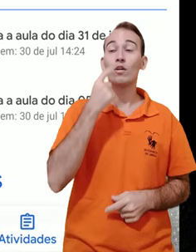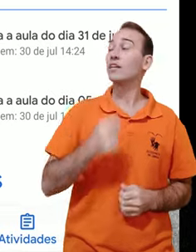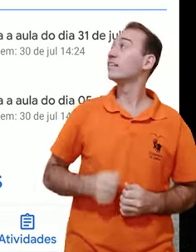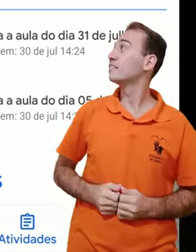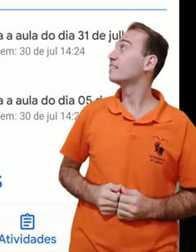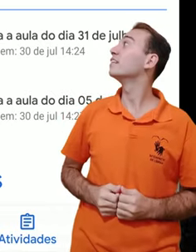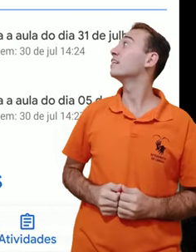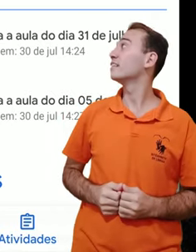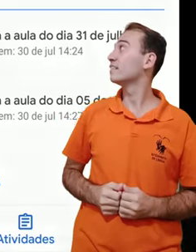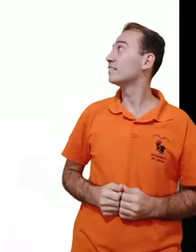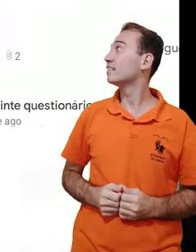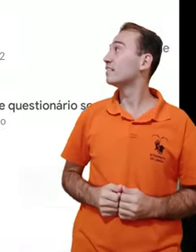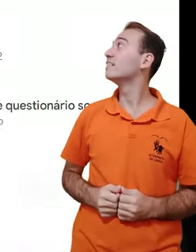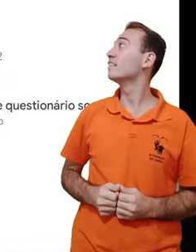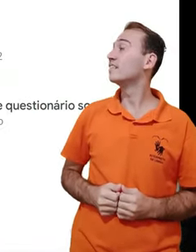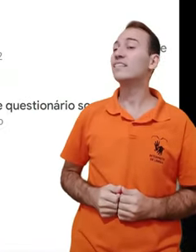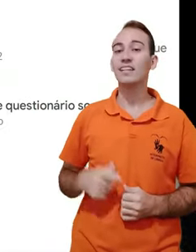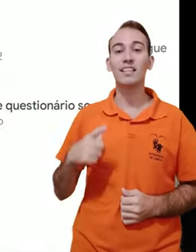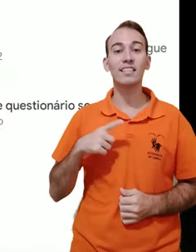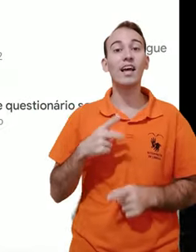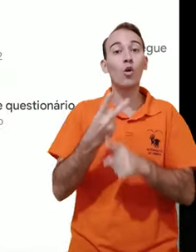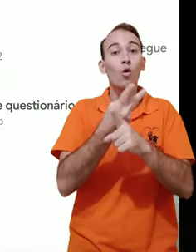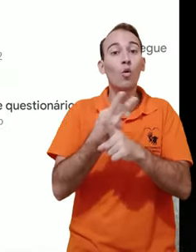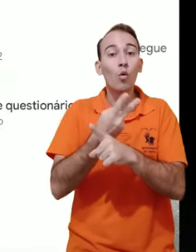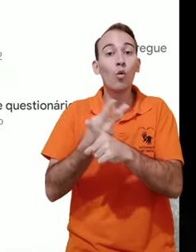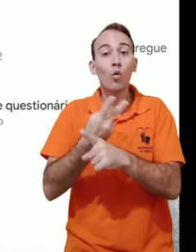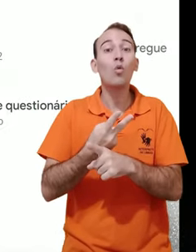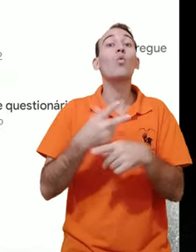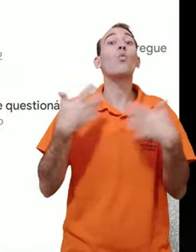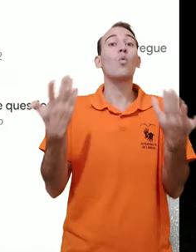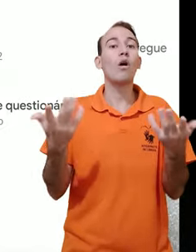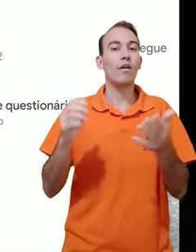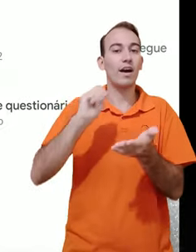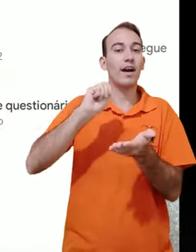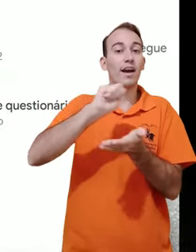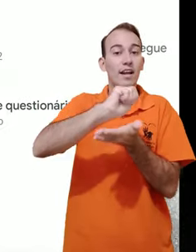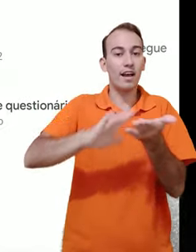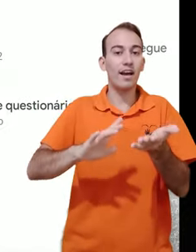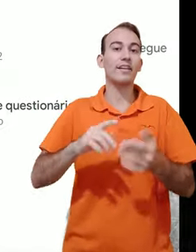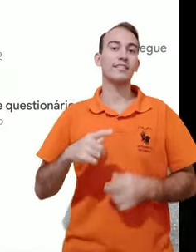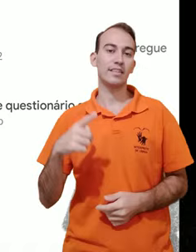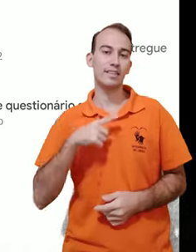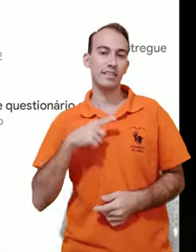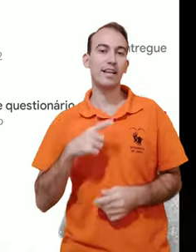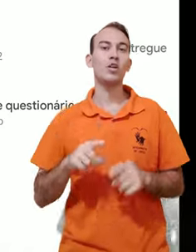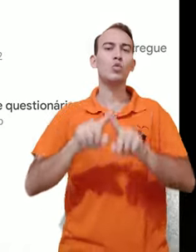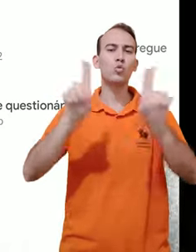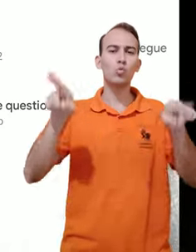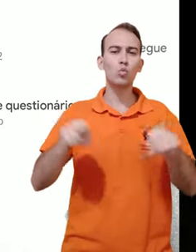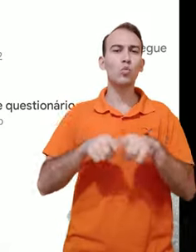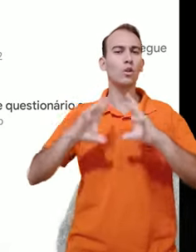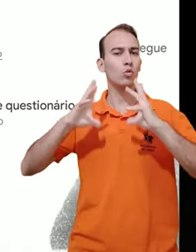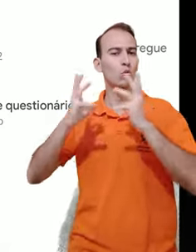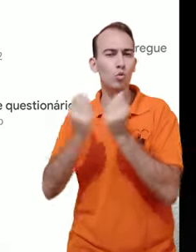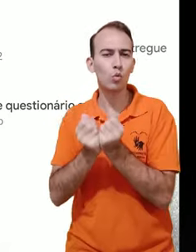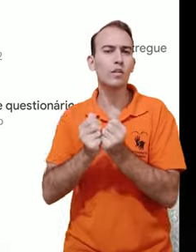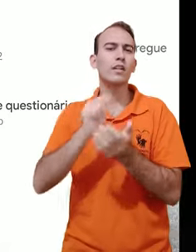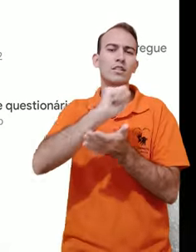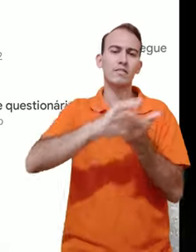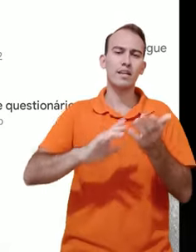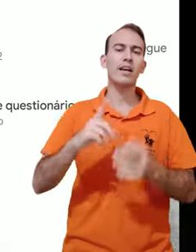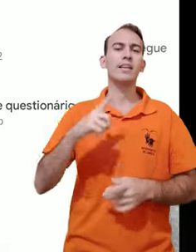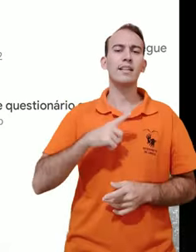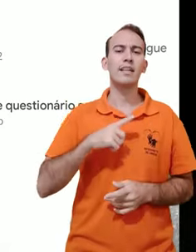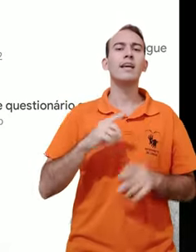direito, você é direcionado para essa tela, onde pode acompanhar as suas atividades. Aqui estão todas as atividades, independentemente da